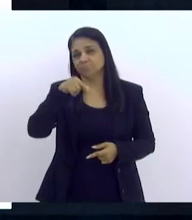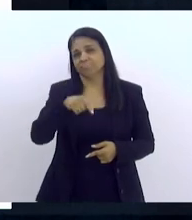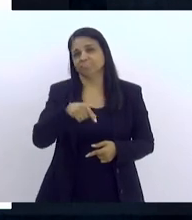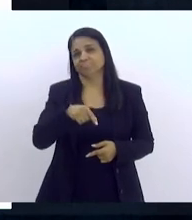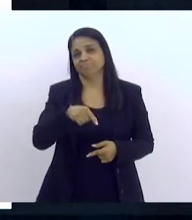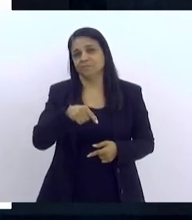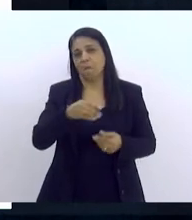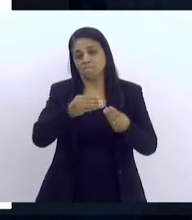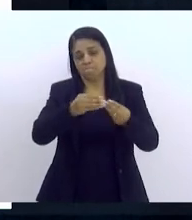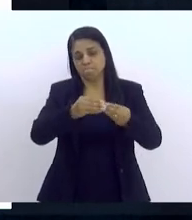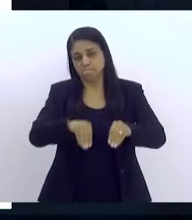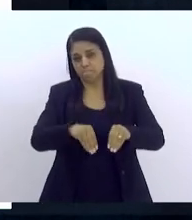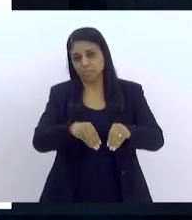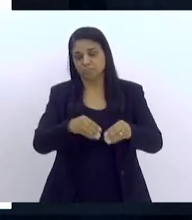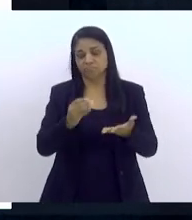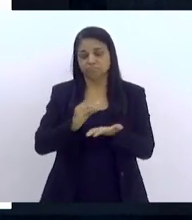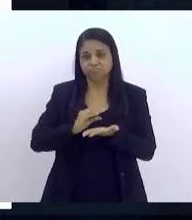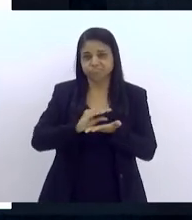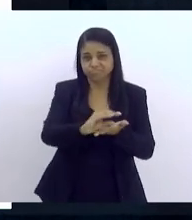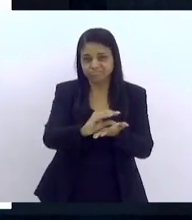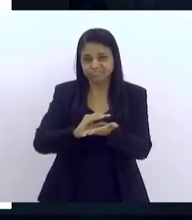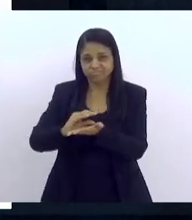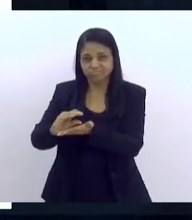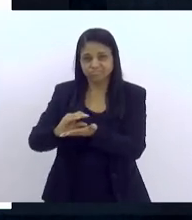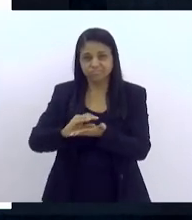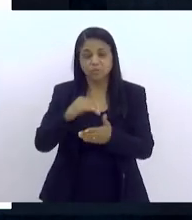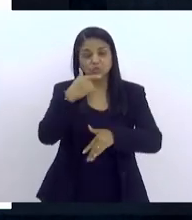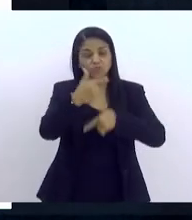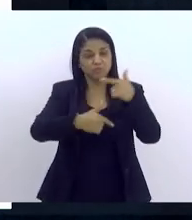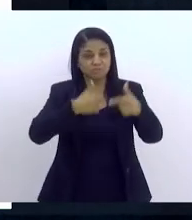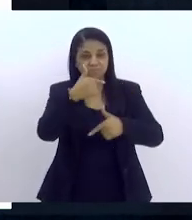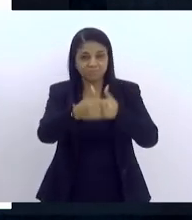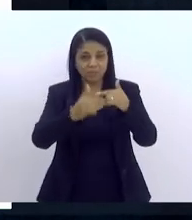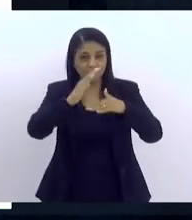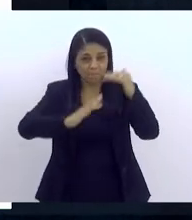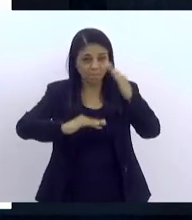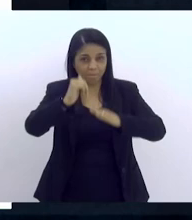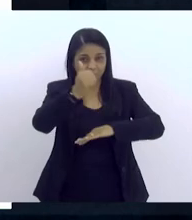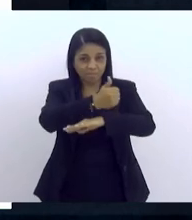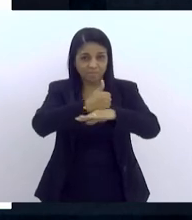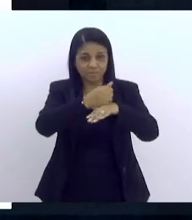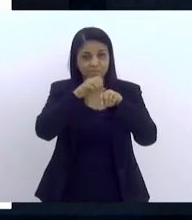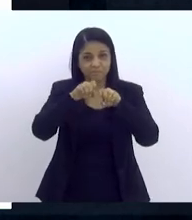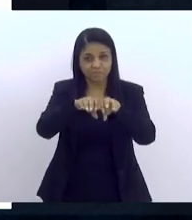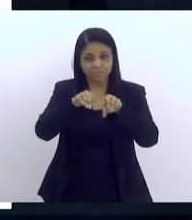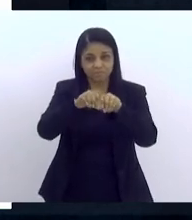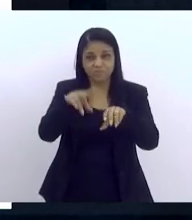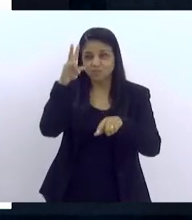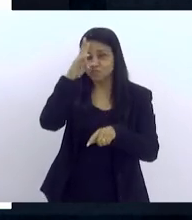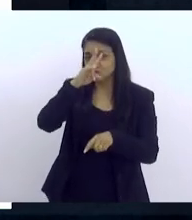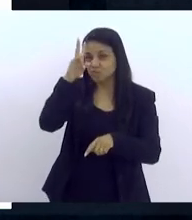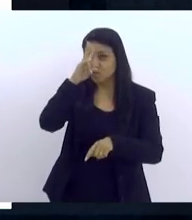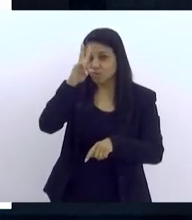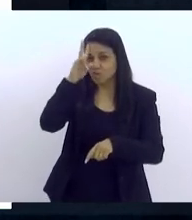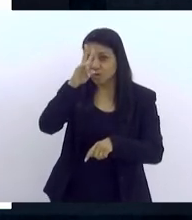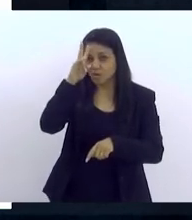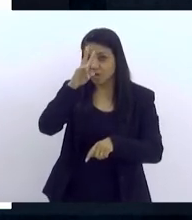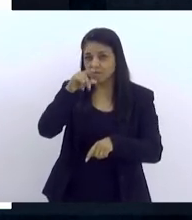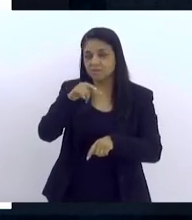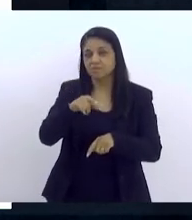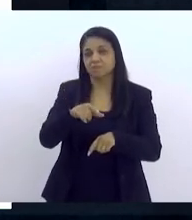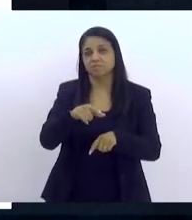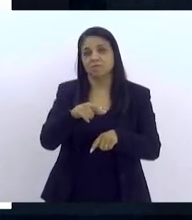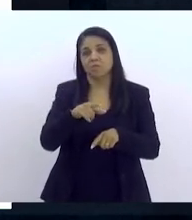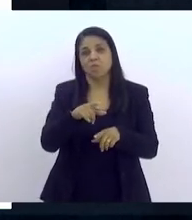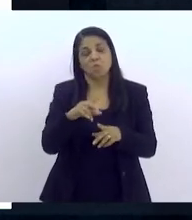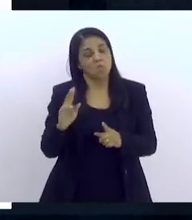em termos de investimento, o quanto que os trabalhadores da educação estão historicamente sendo preteridos